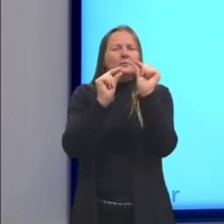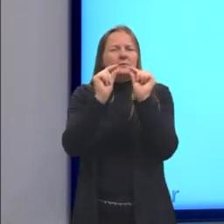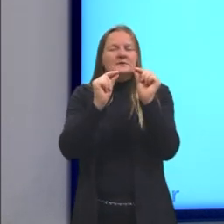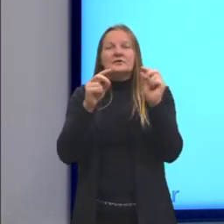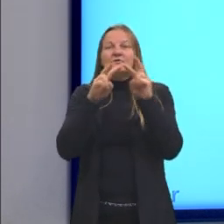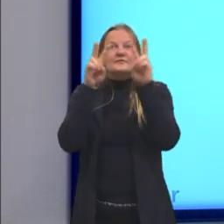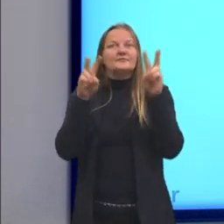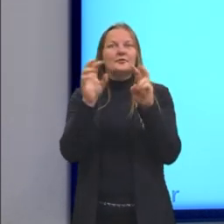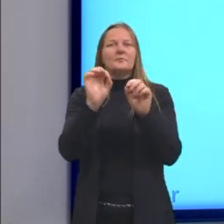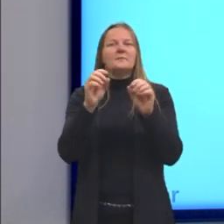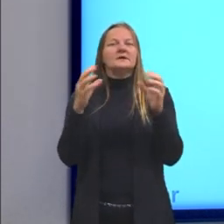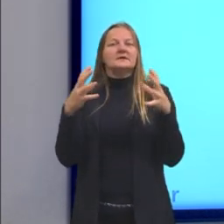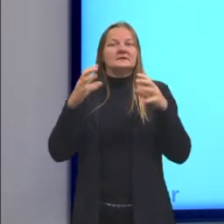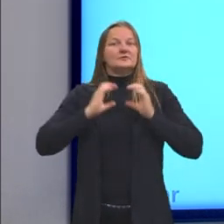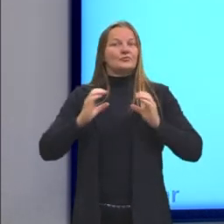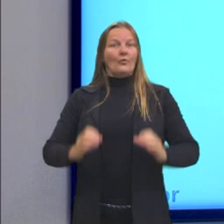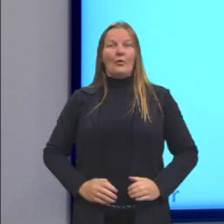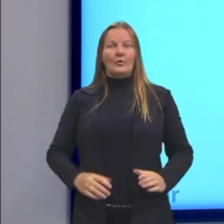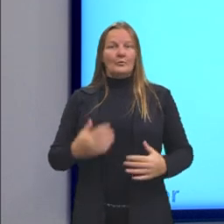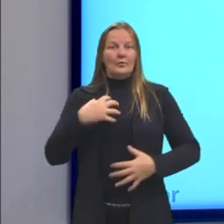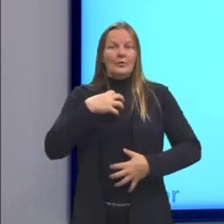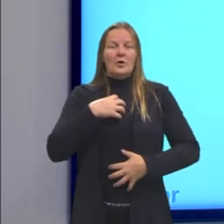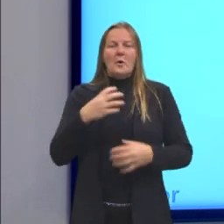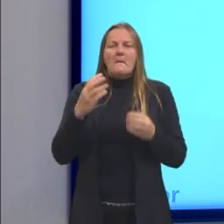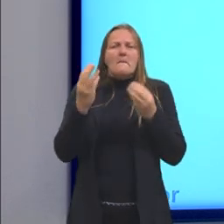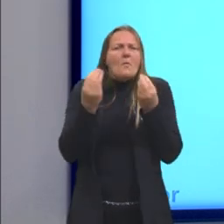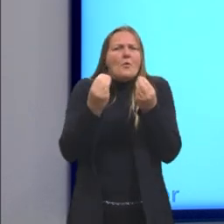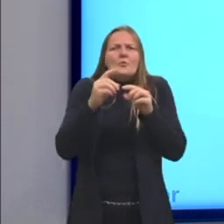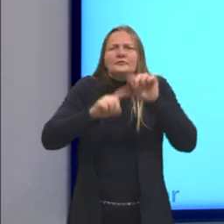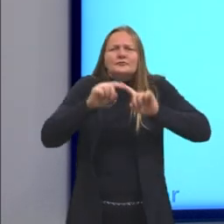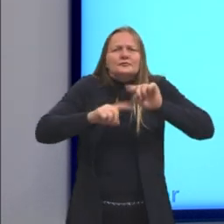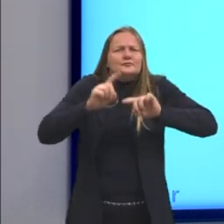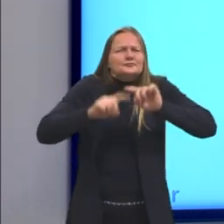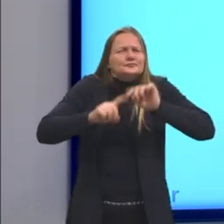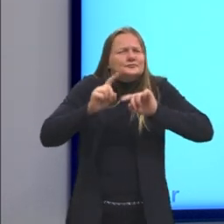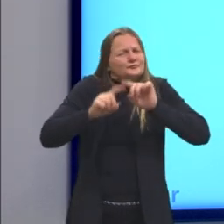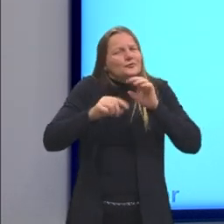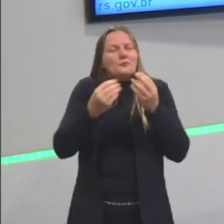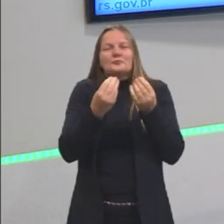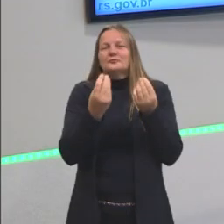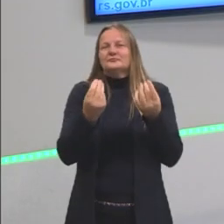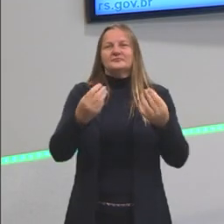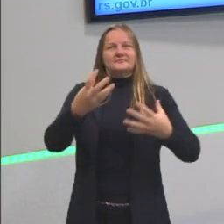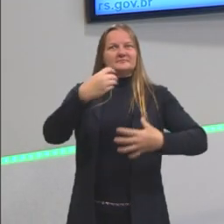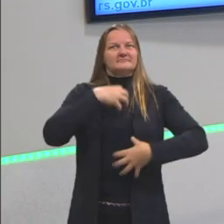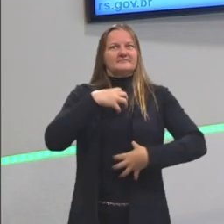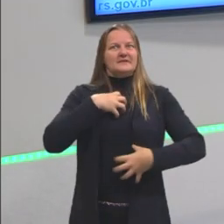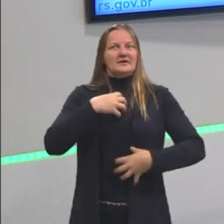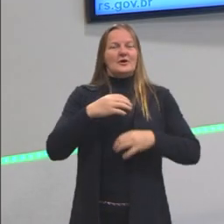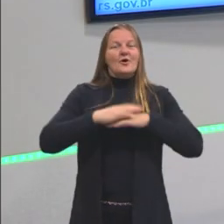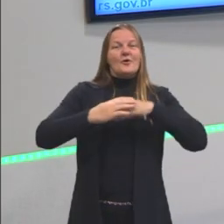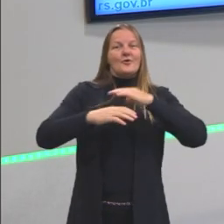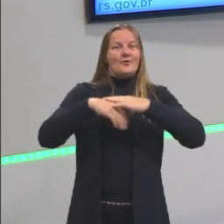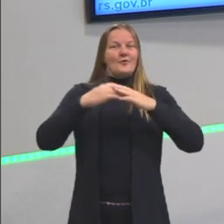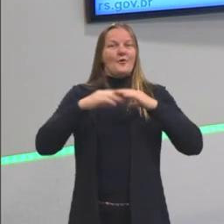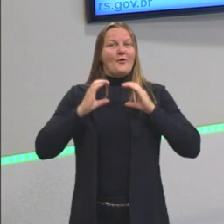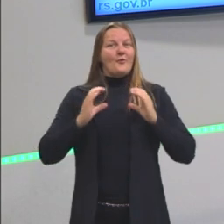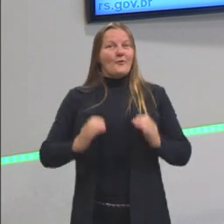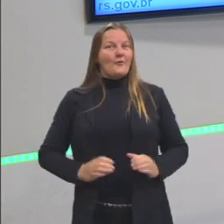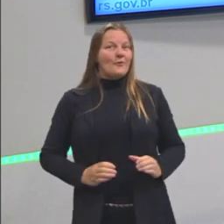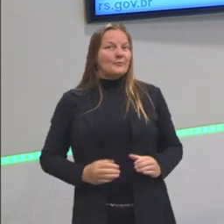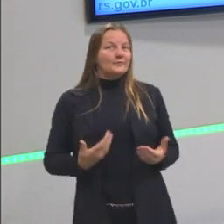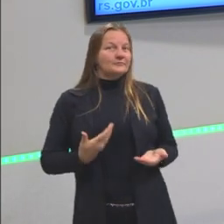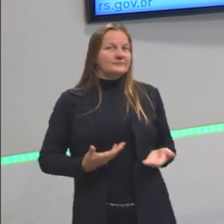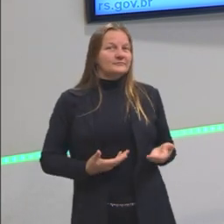visualizar, mas compõem o nosso corpo. Então, a precisa de muitas partículas, qualquer outro objeto, para compor esse corpo. Na